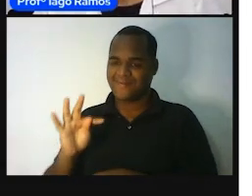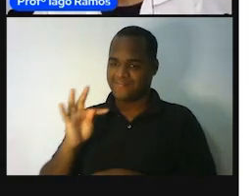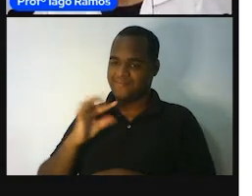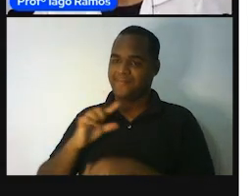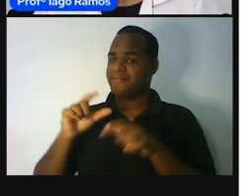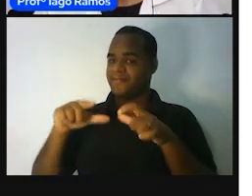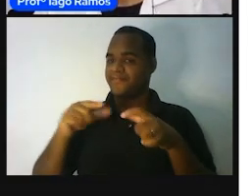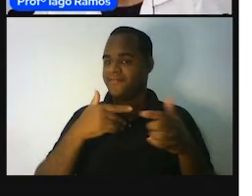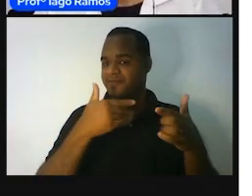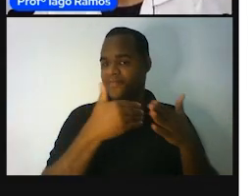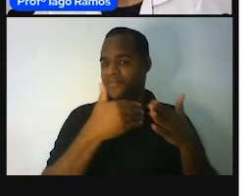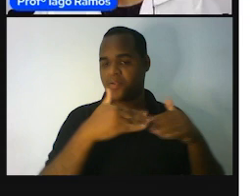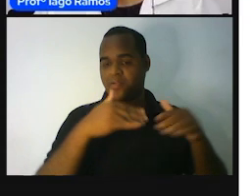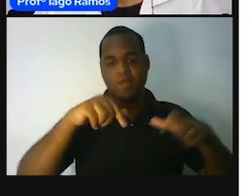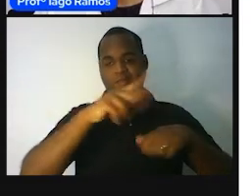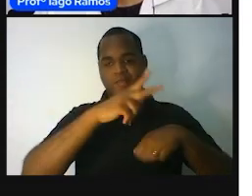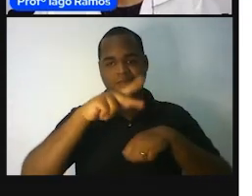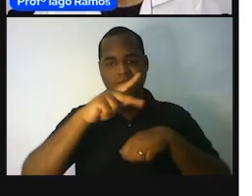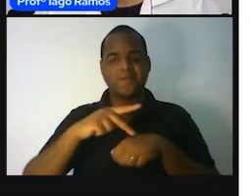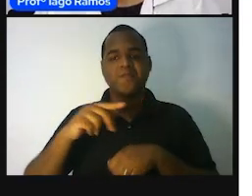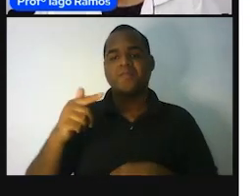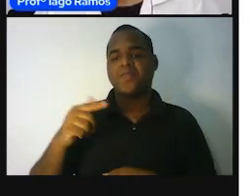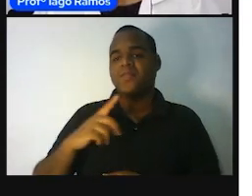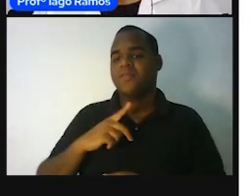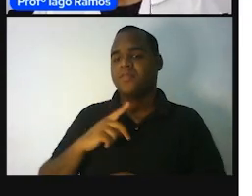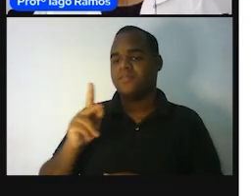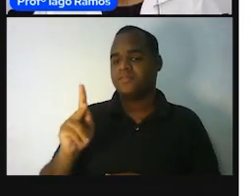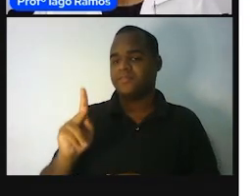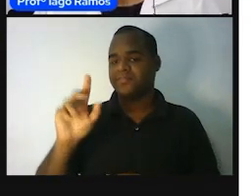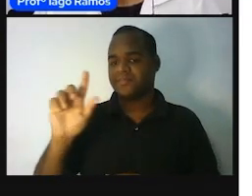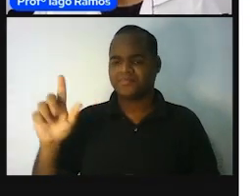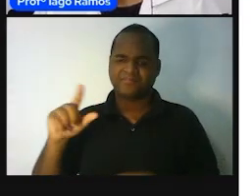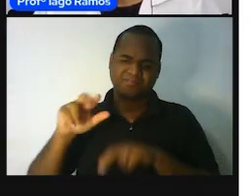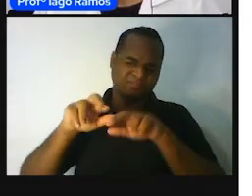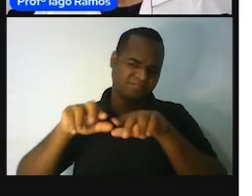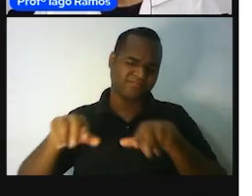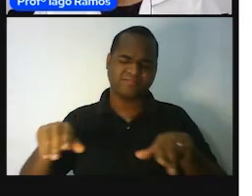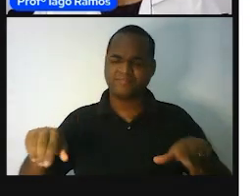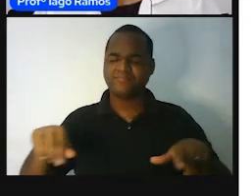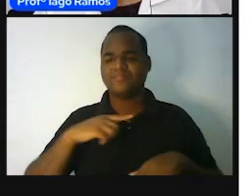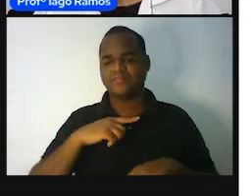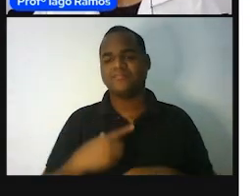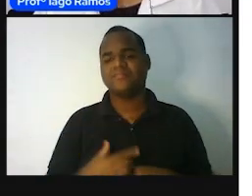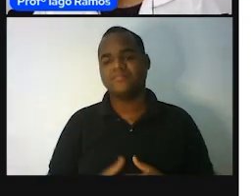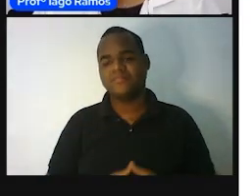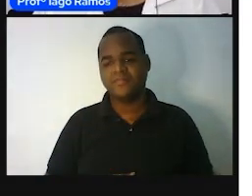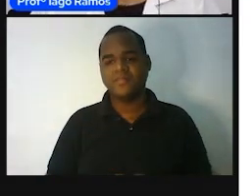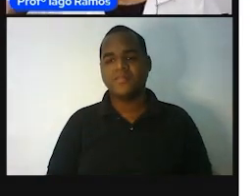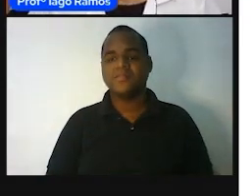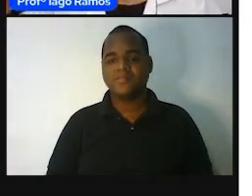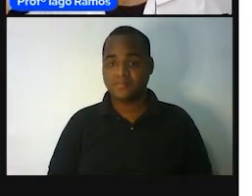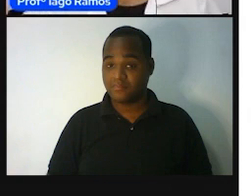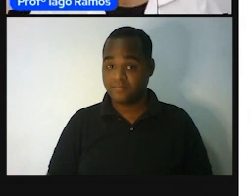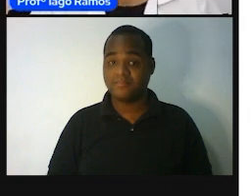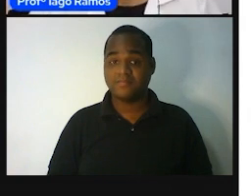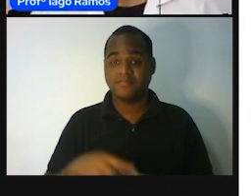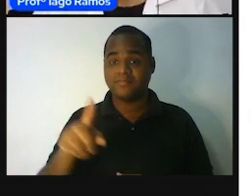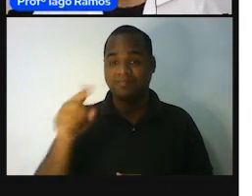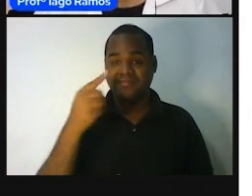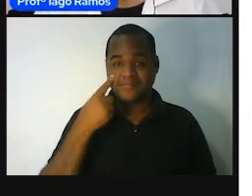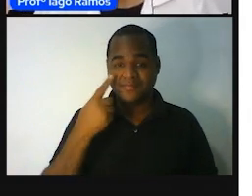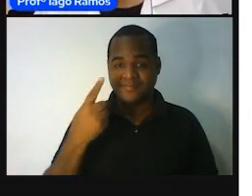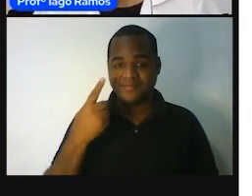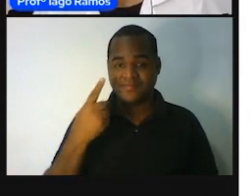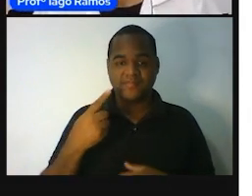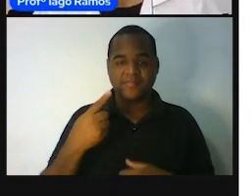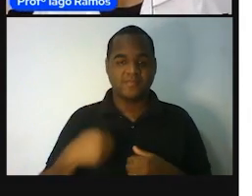Mácaras, que é o quilograma, uma fonte de elétrica, uma pé, enfim, tá? Mas, esses detalhinhos, a